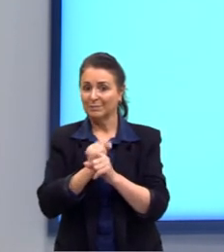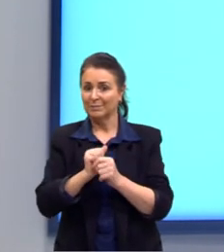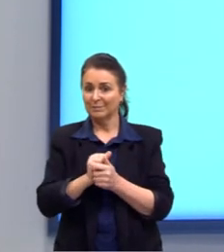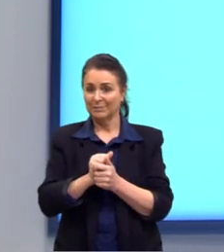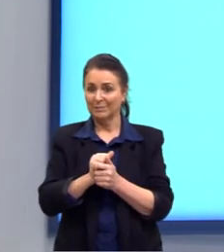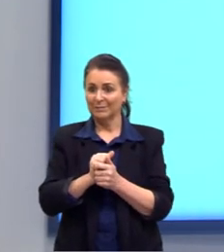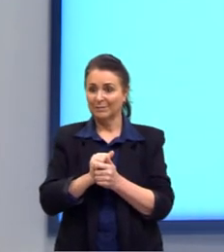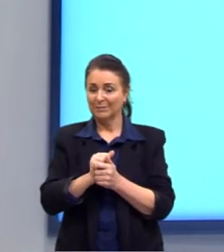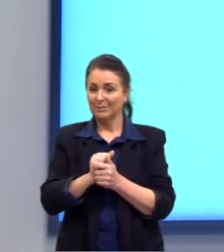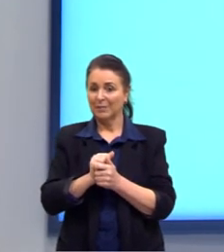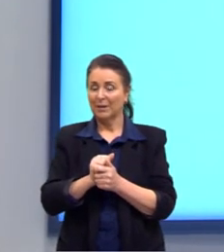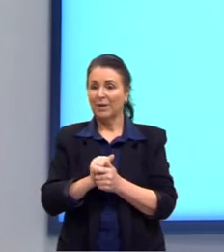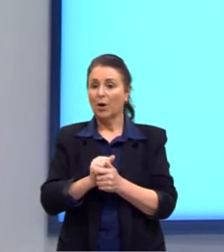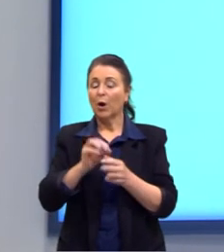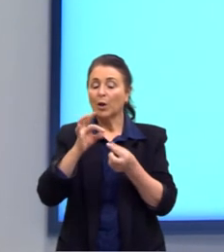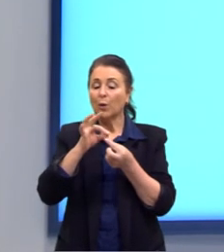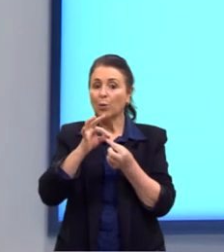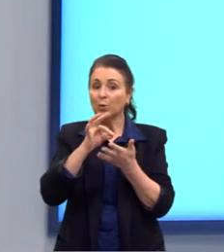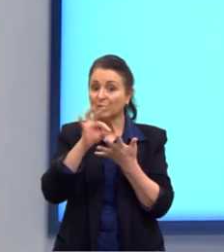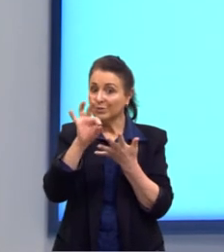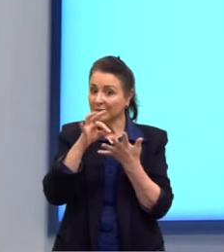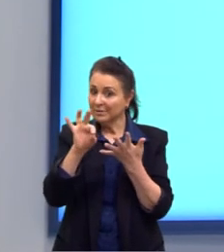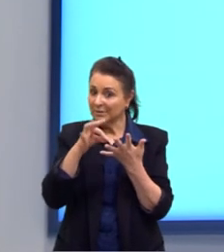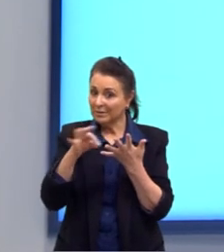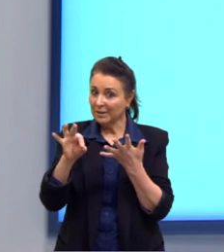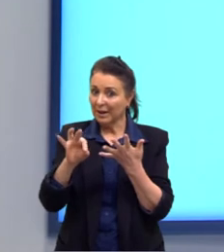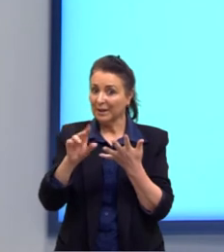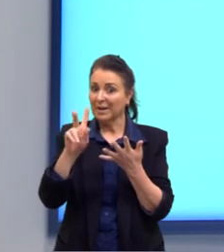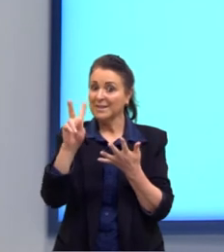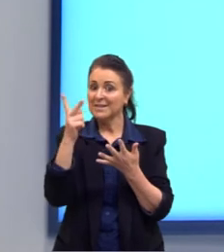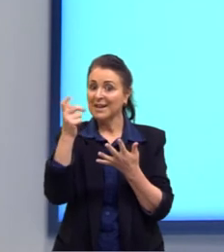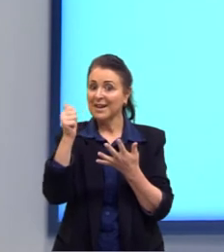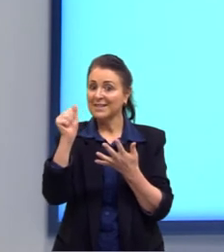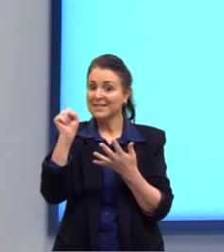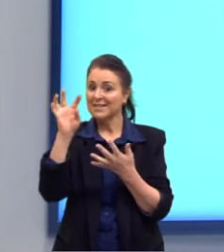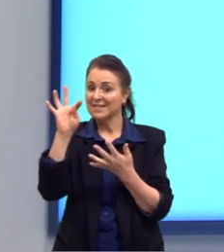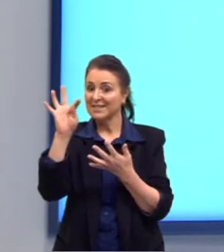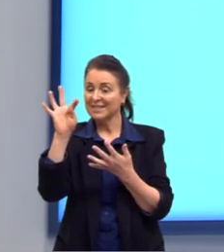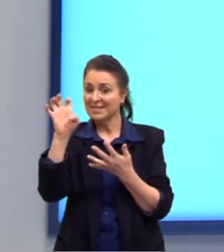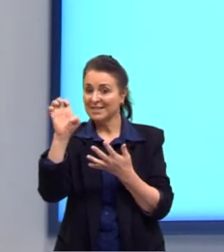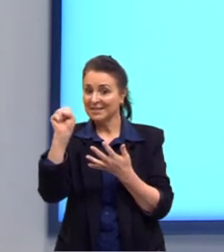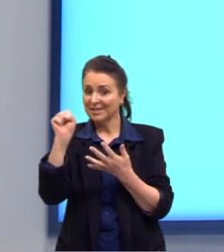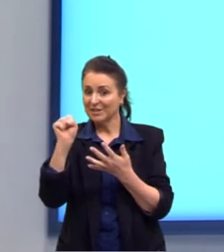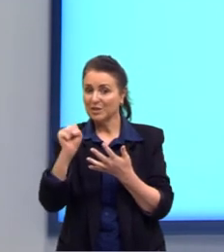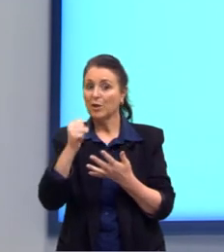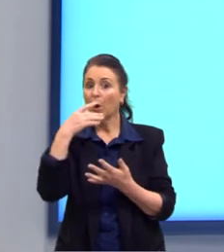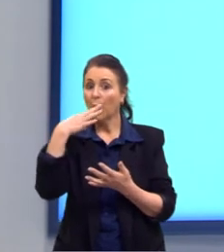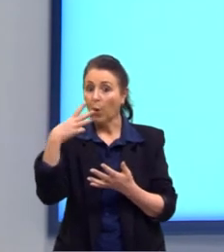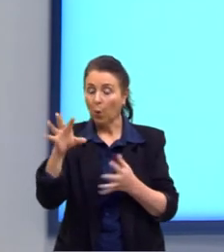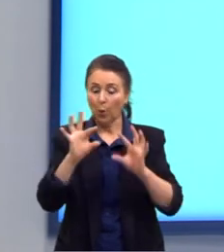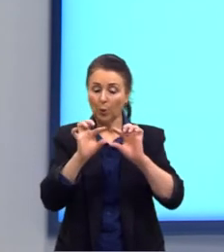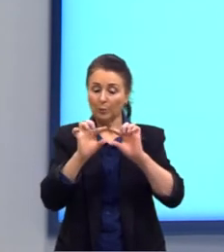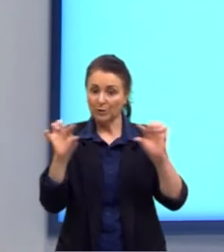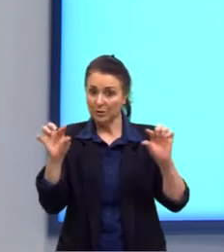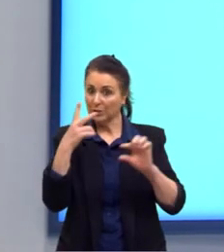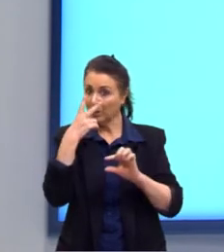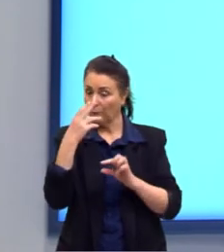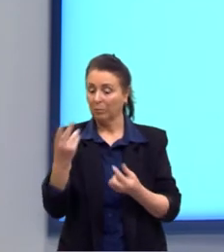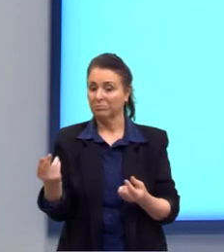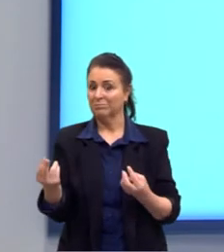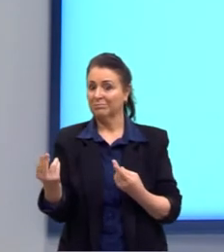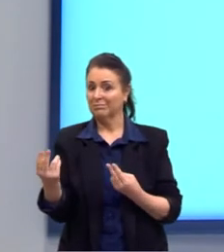Então, aqui eu destaquei a informação das hastes, né? Mesma tonalidade e espessura são congruentes.